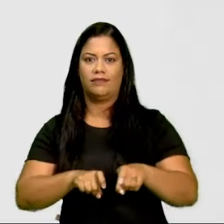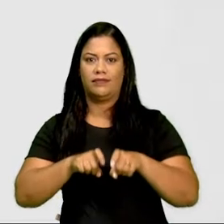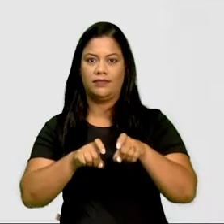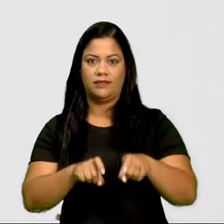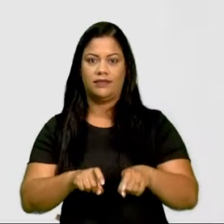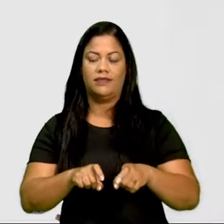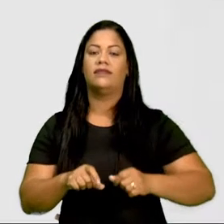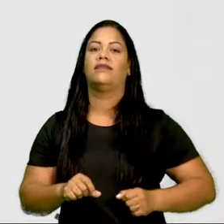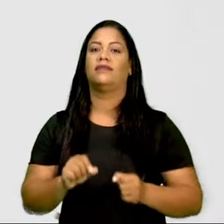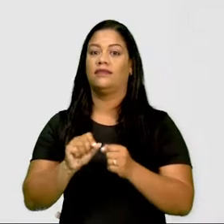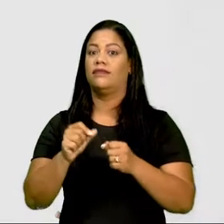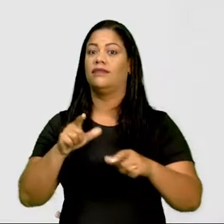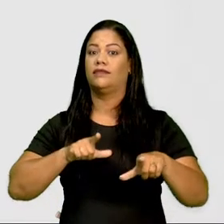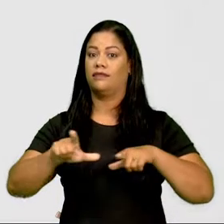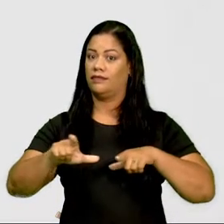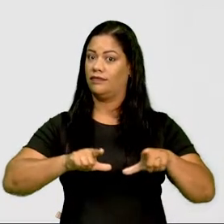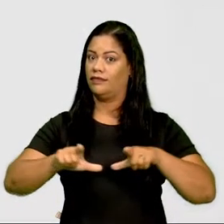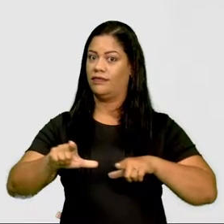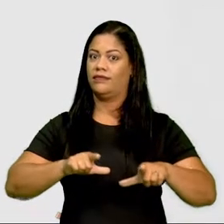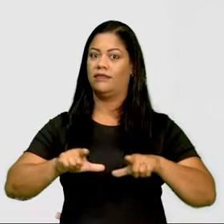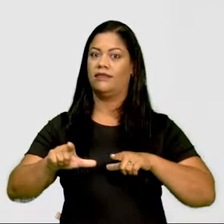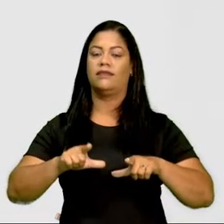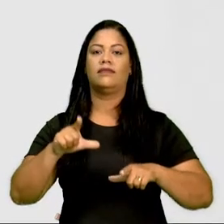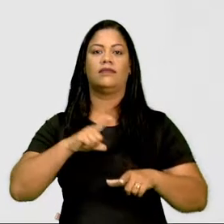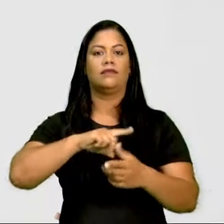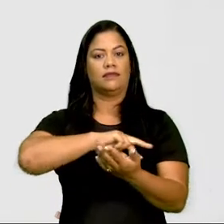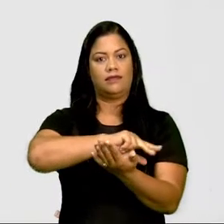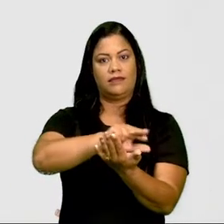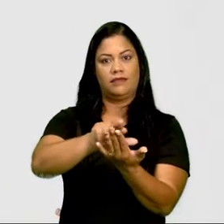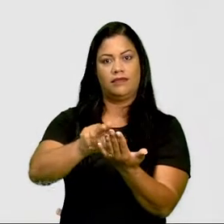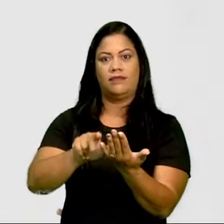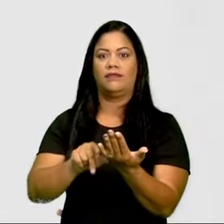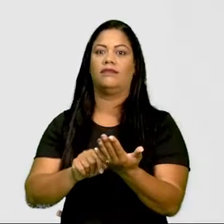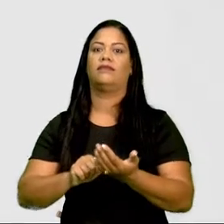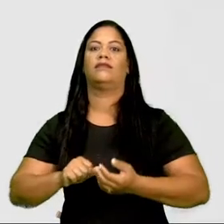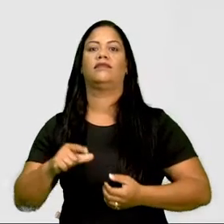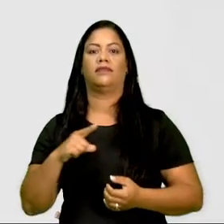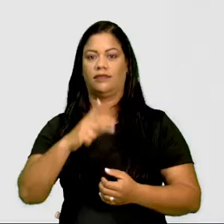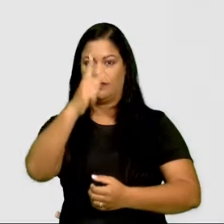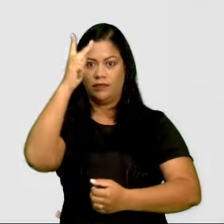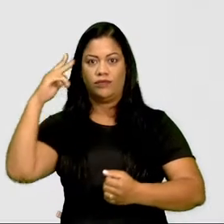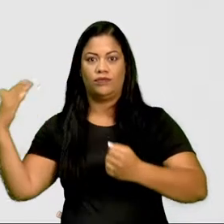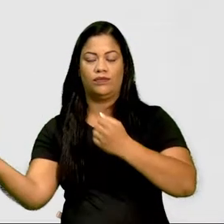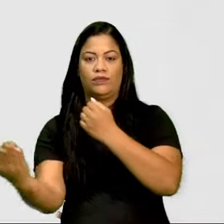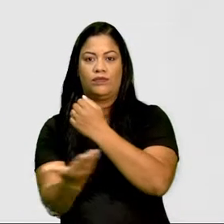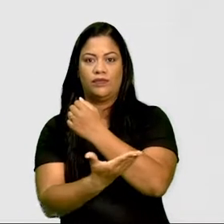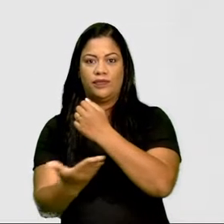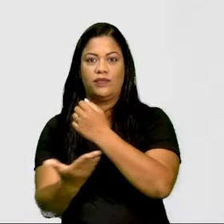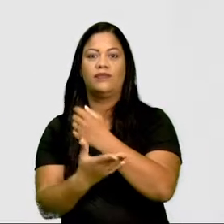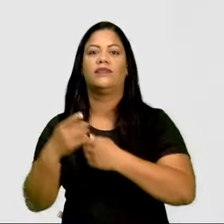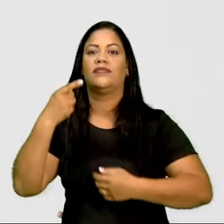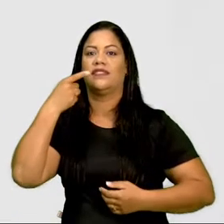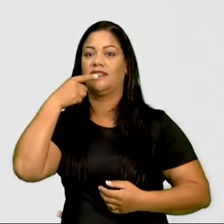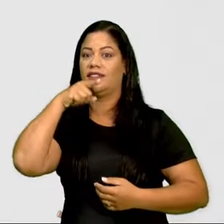as gerações de emprego, onde, olha, são vários empregos. Tem os cortadores de cana,